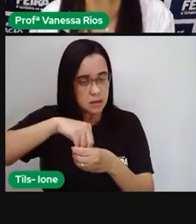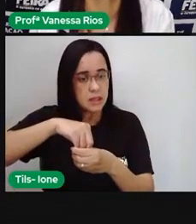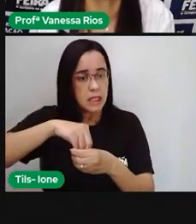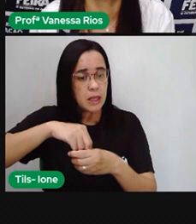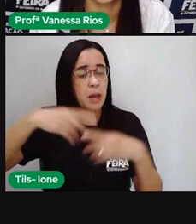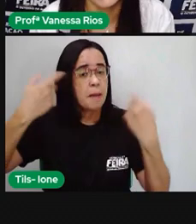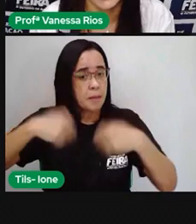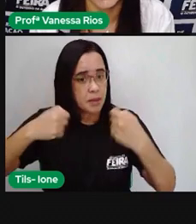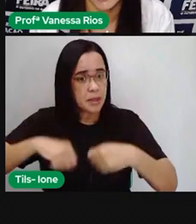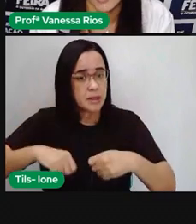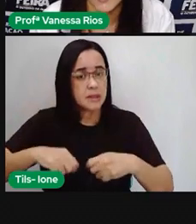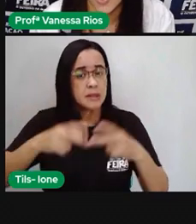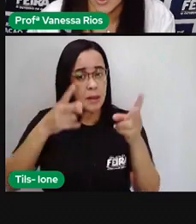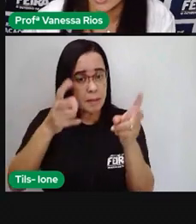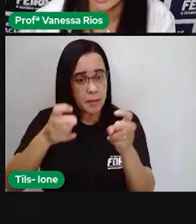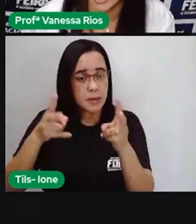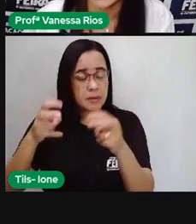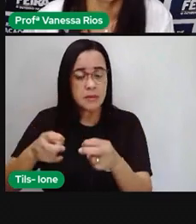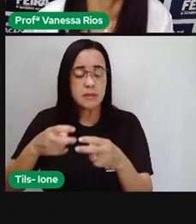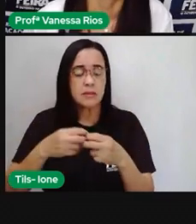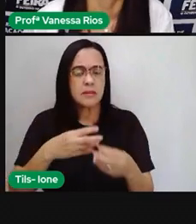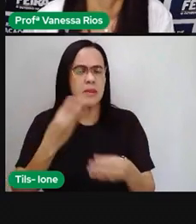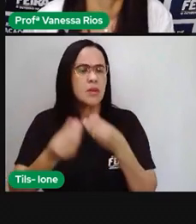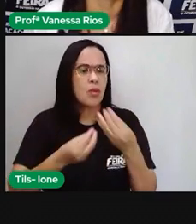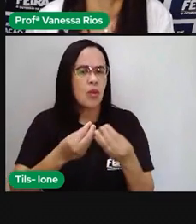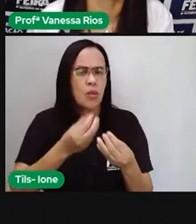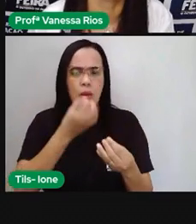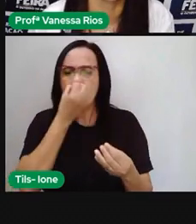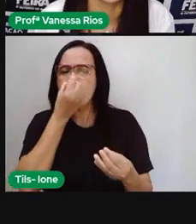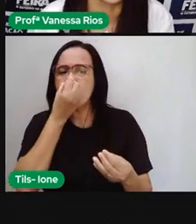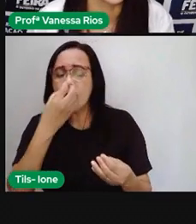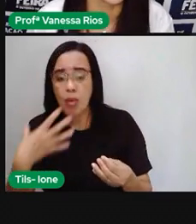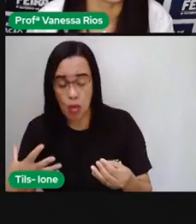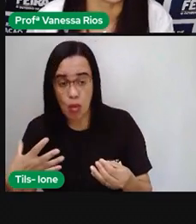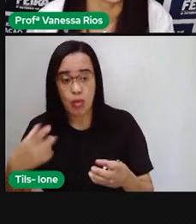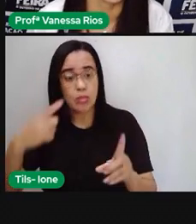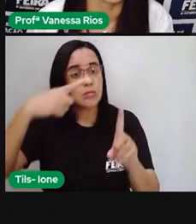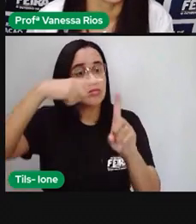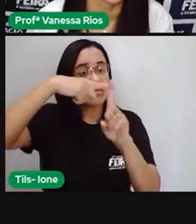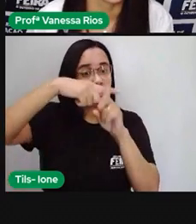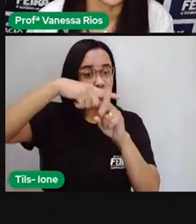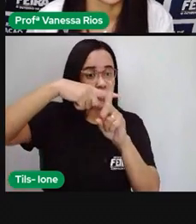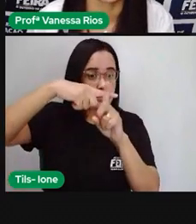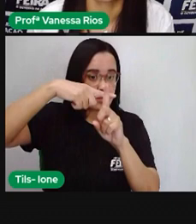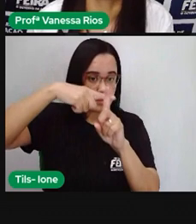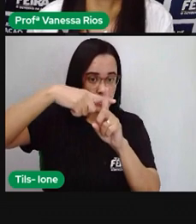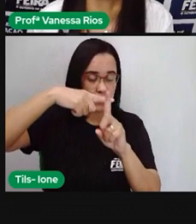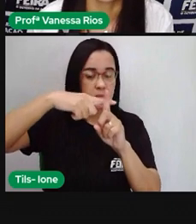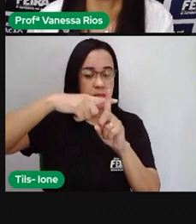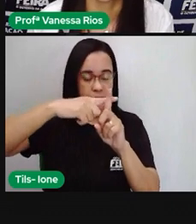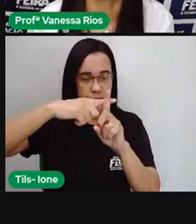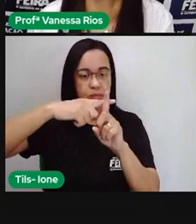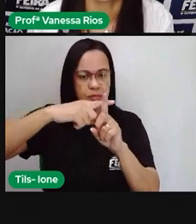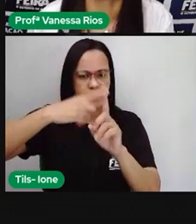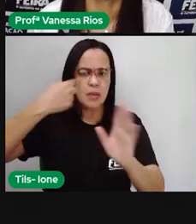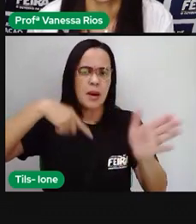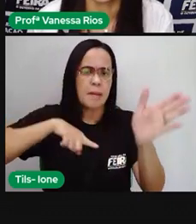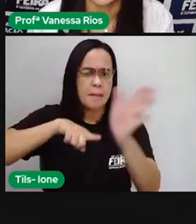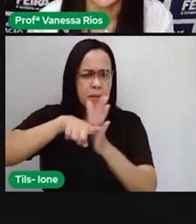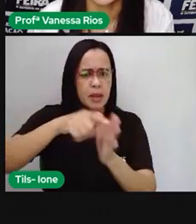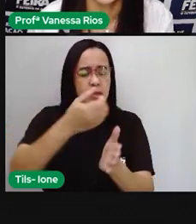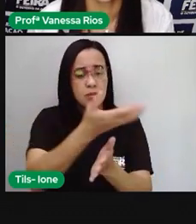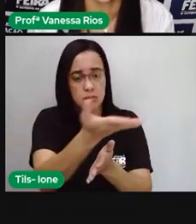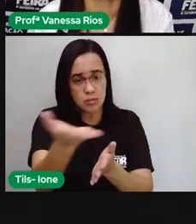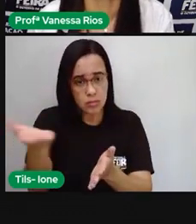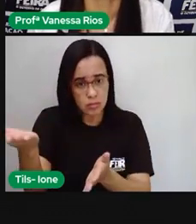percebido como algo bom, não é? Como algo positivo. E agora a pergunta é direcionada a